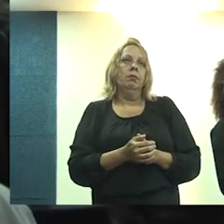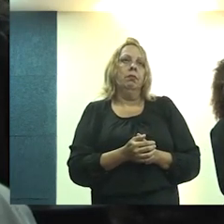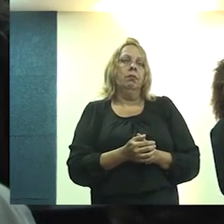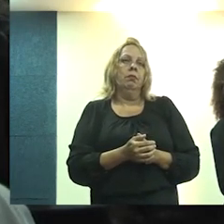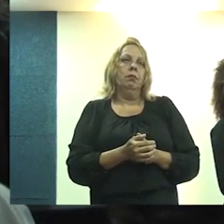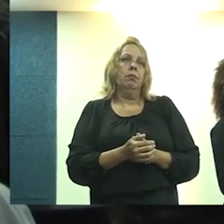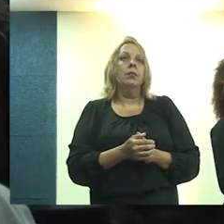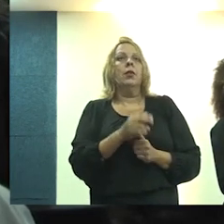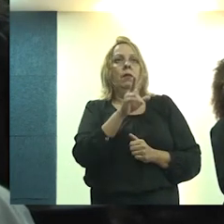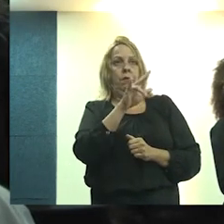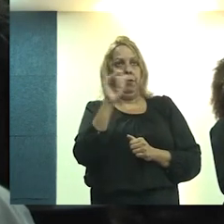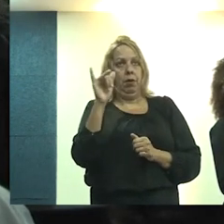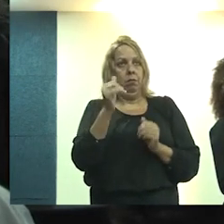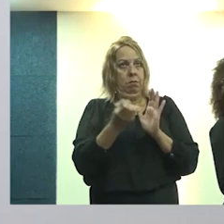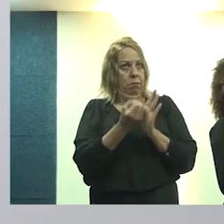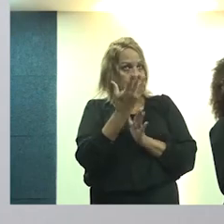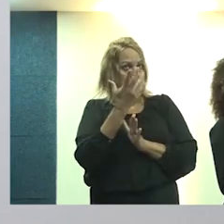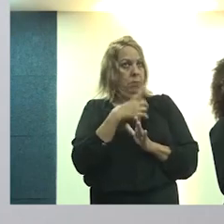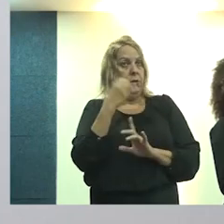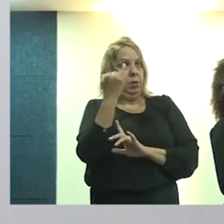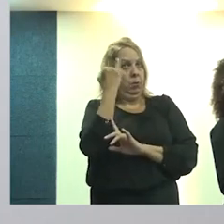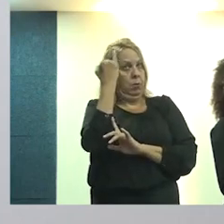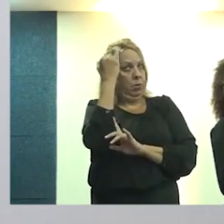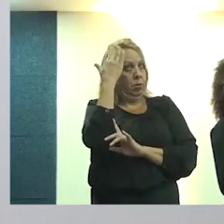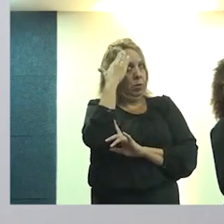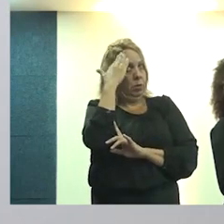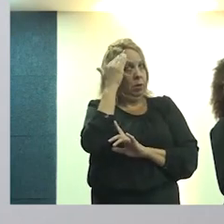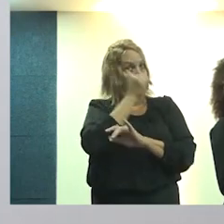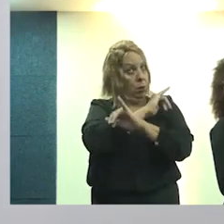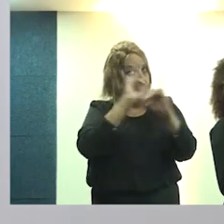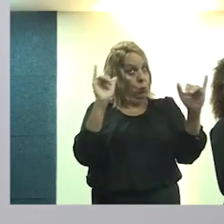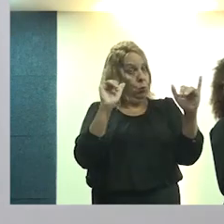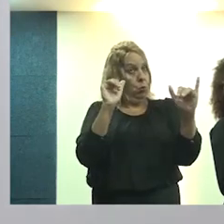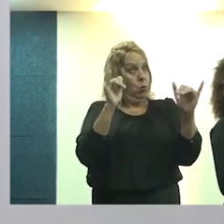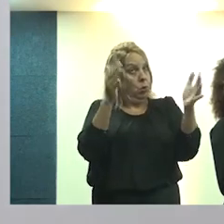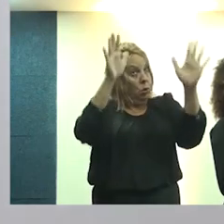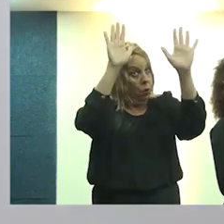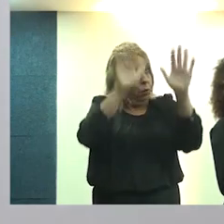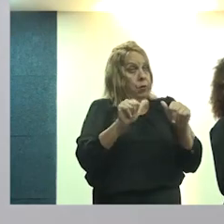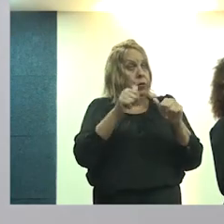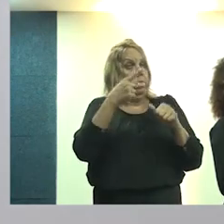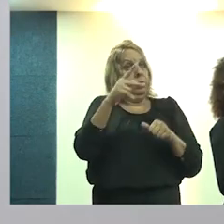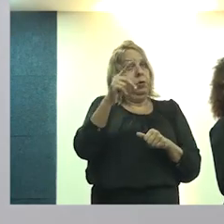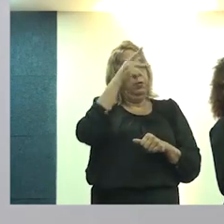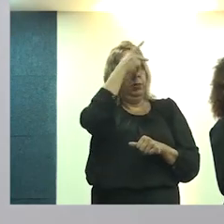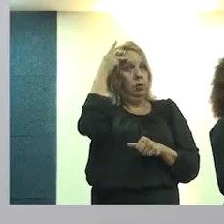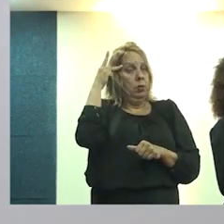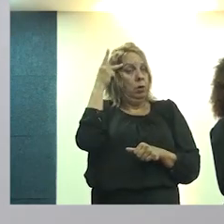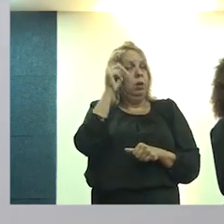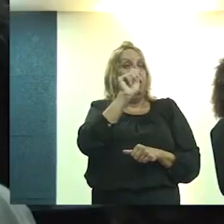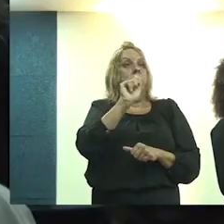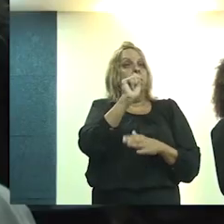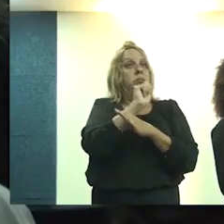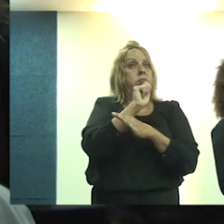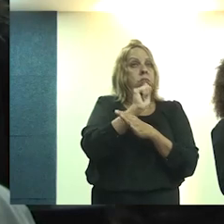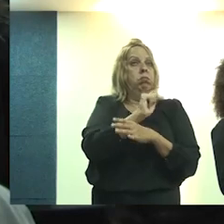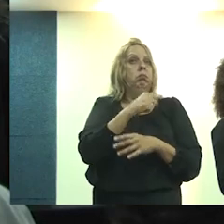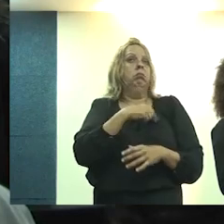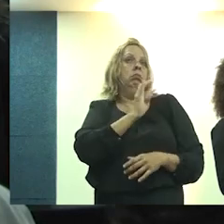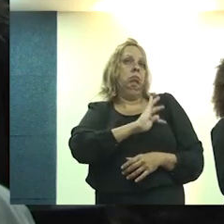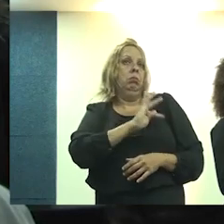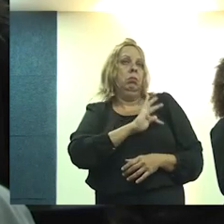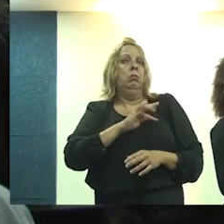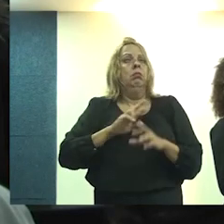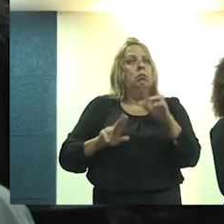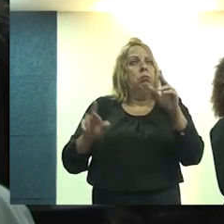fase de finalização, mas vai ser lançado. E eu acho que é muito importante fazer esse anúncio aqui, convocar vocês que são assessorias técnicas, que estão fazendo essa